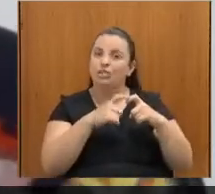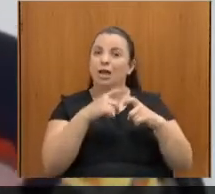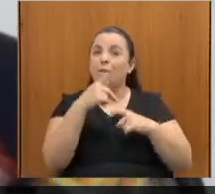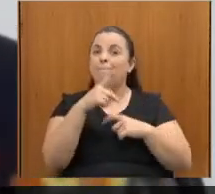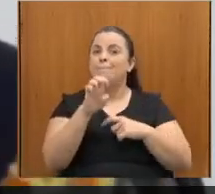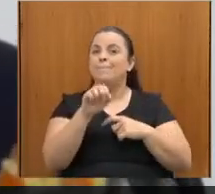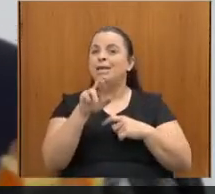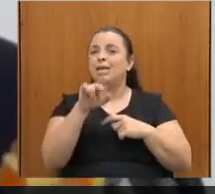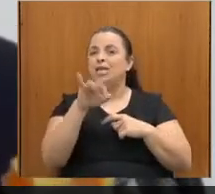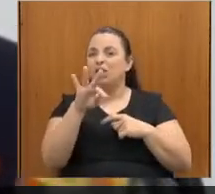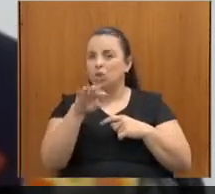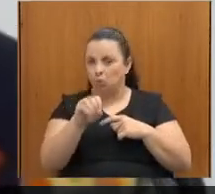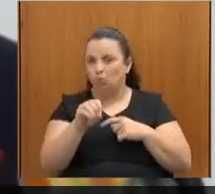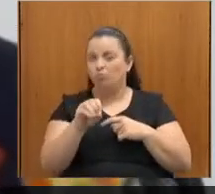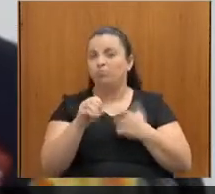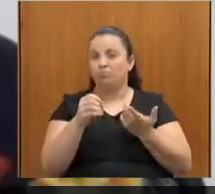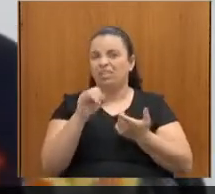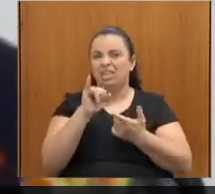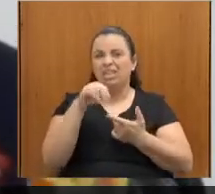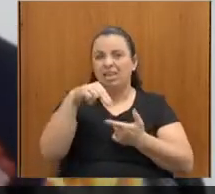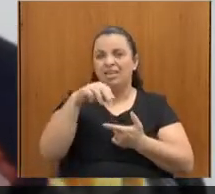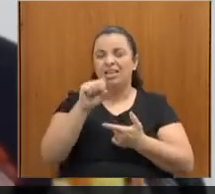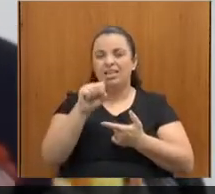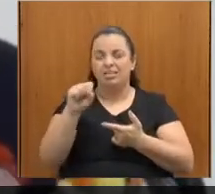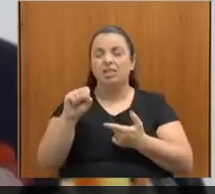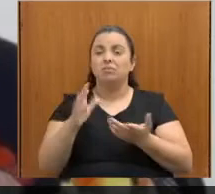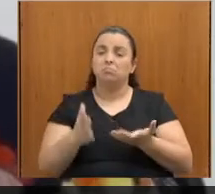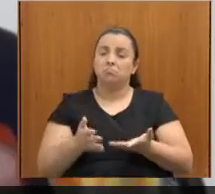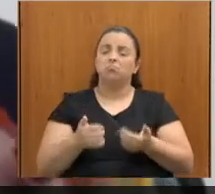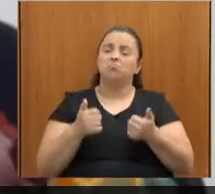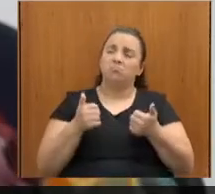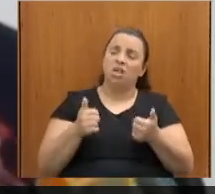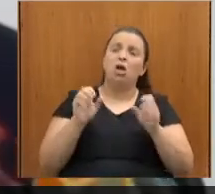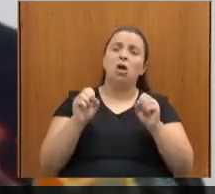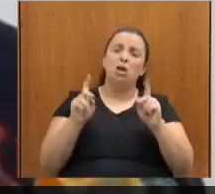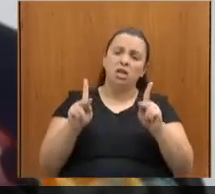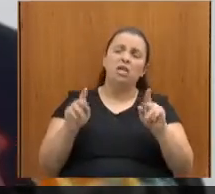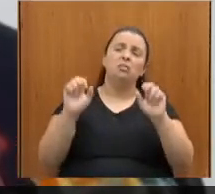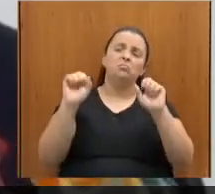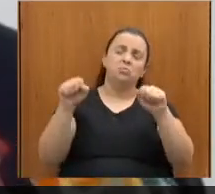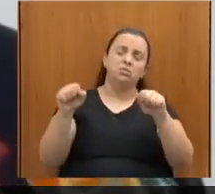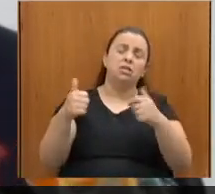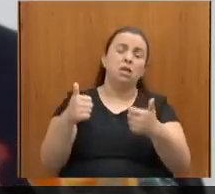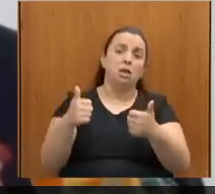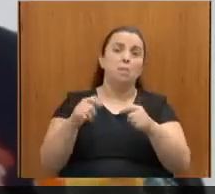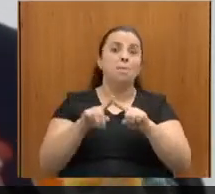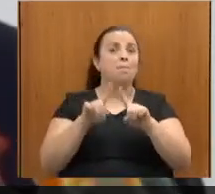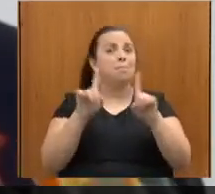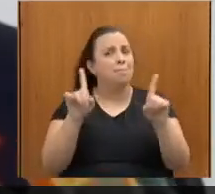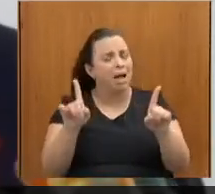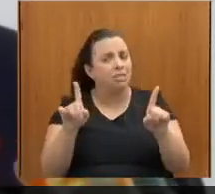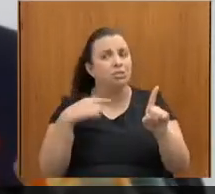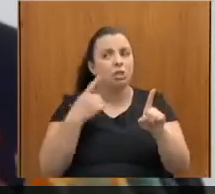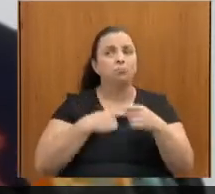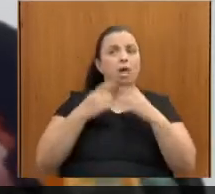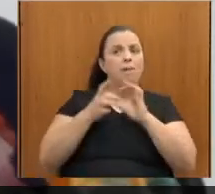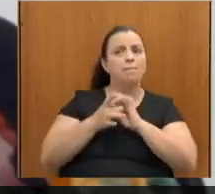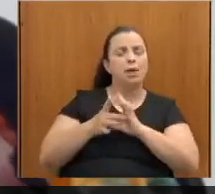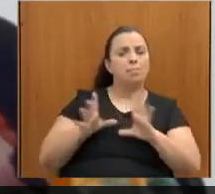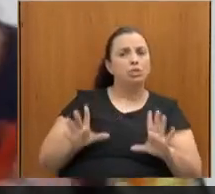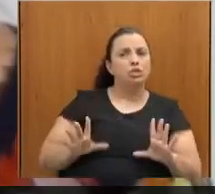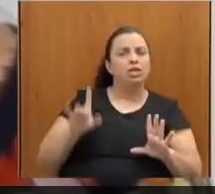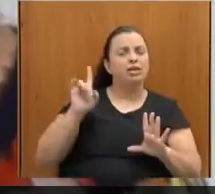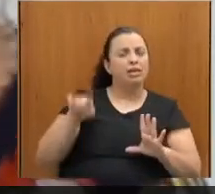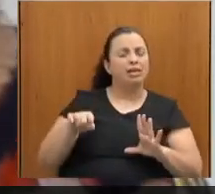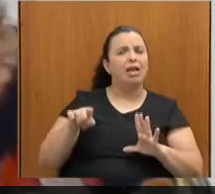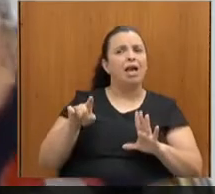médico participe dessa avaliação, claro, é profissional de saúde, né? Gabaritado. O que a gente não pode é permitir que a avaliação volte a ser